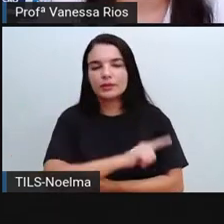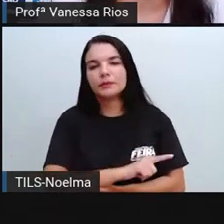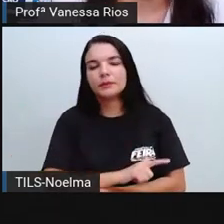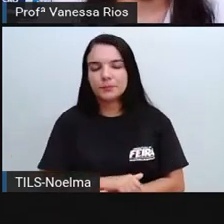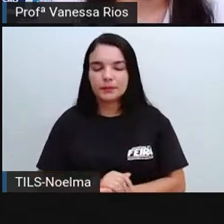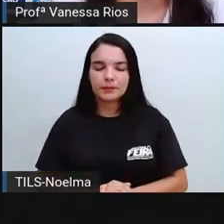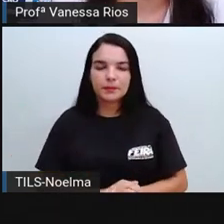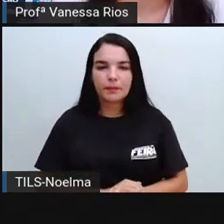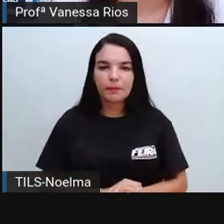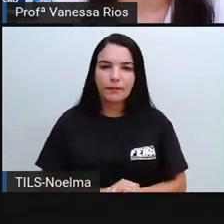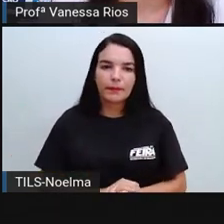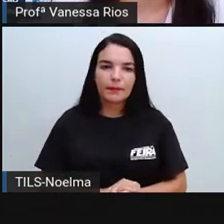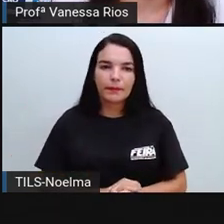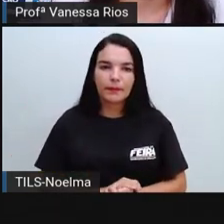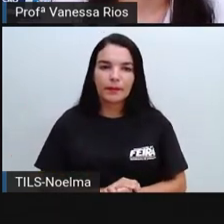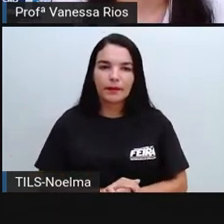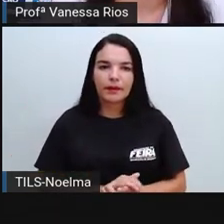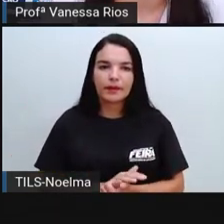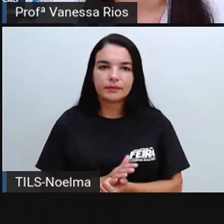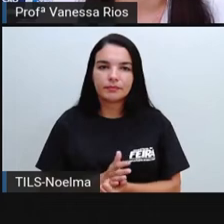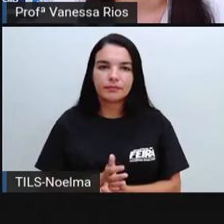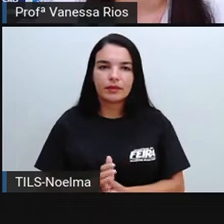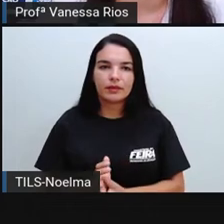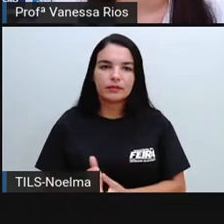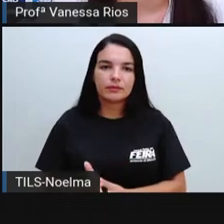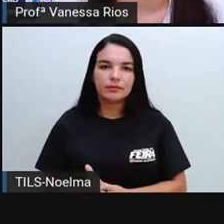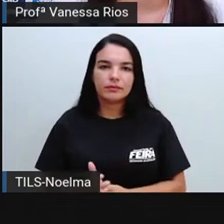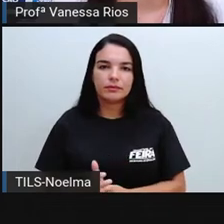produções agrícolas a partir deste momento.